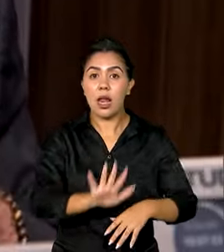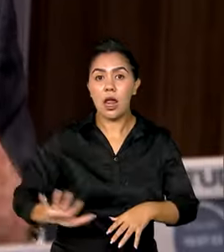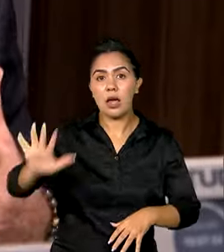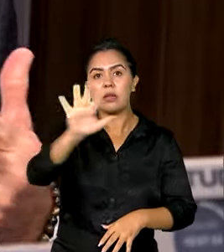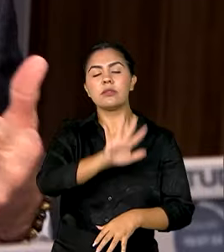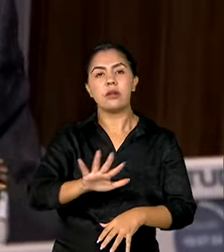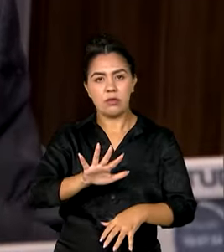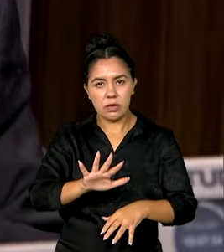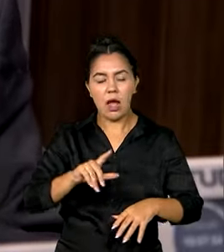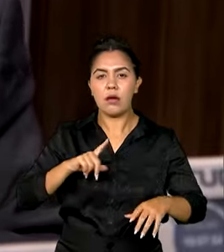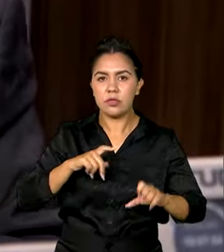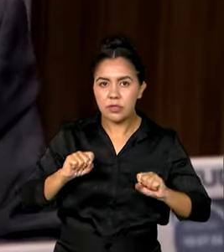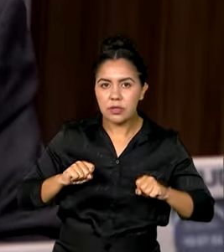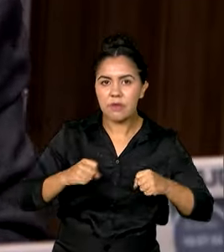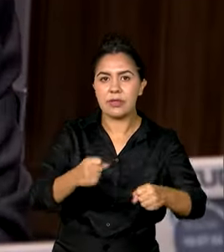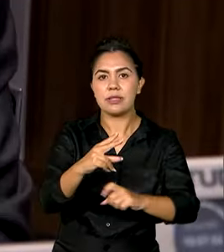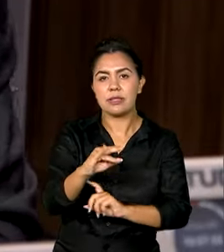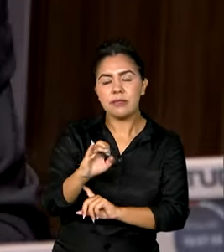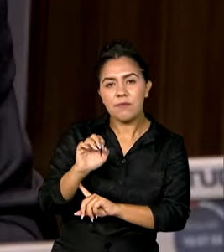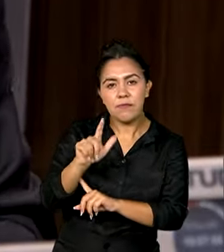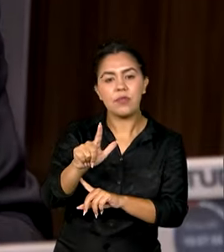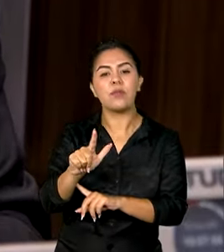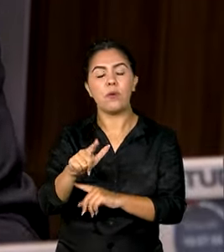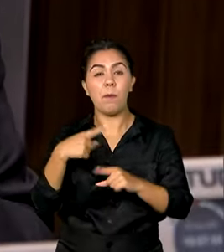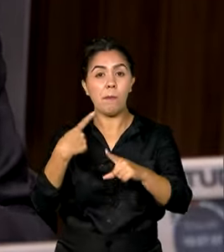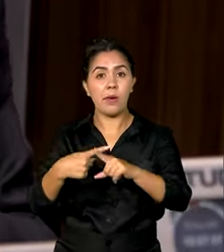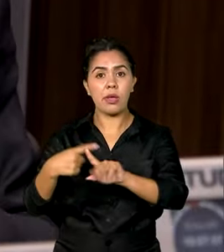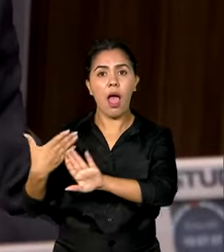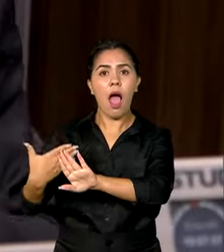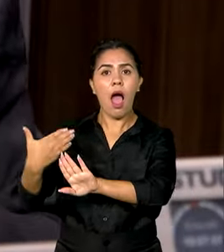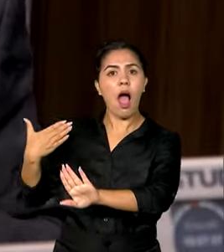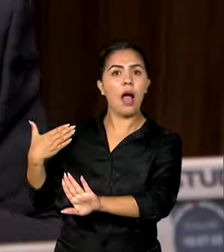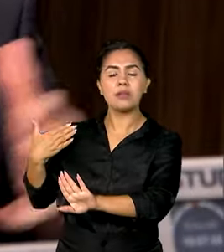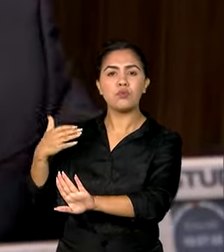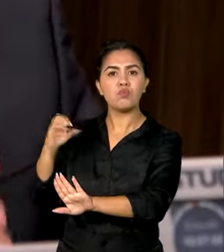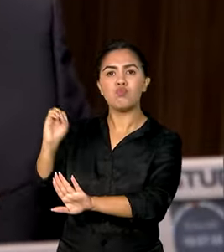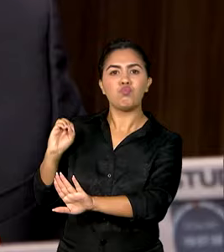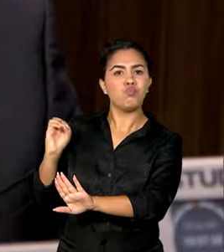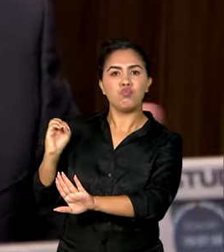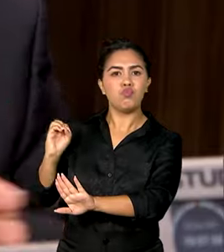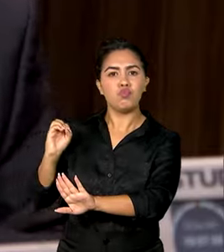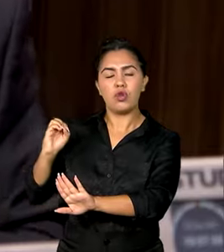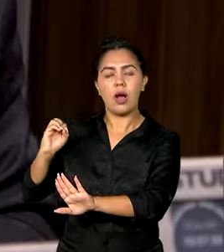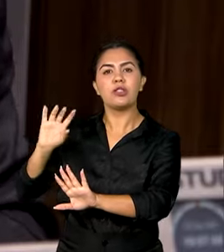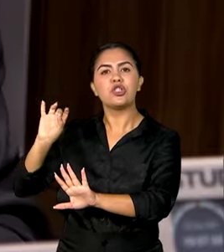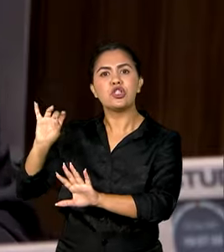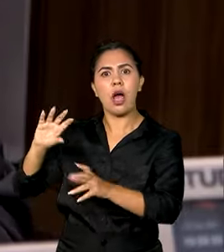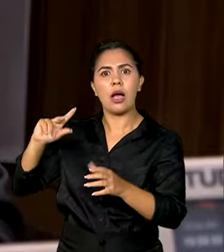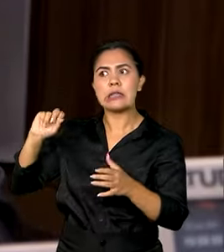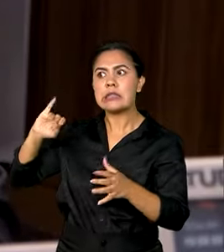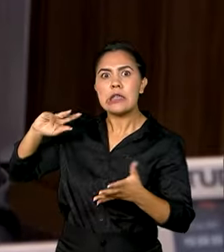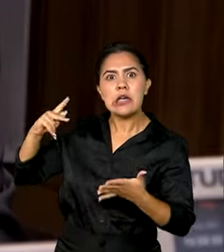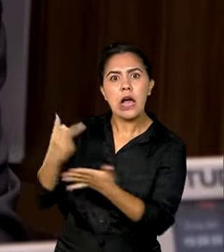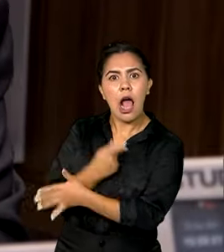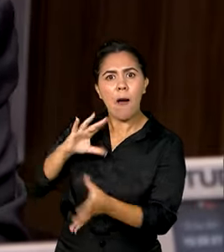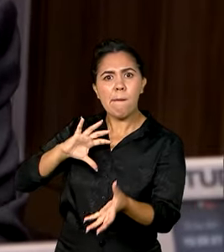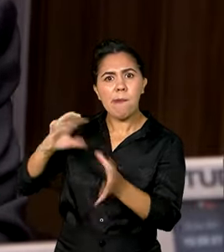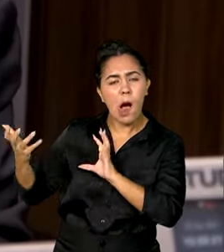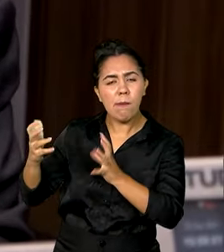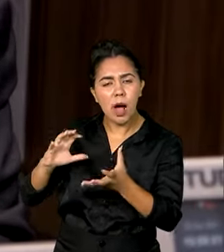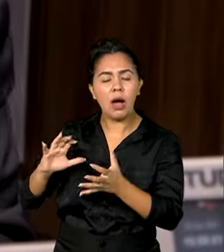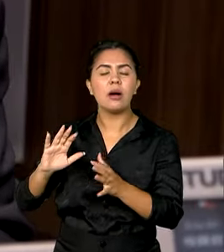E ali houve uma queda de paradigma, porque antes disso só discutia a gestão do desastre. A partir de 2012, passamos a